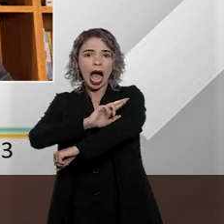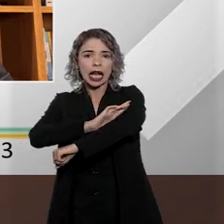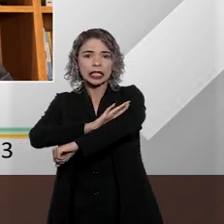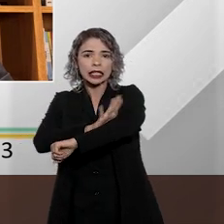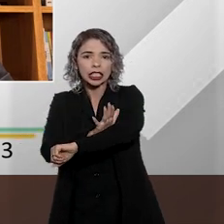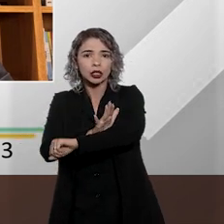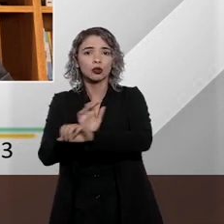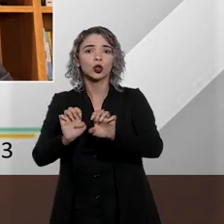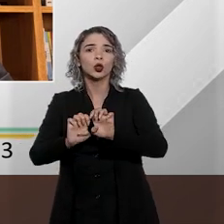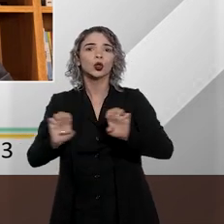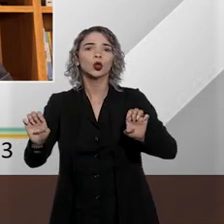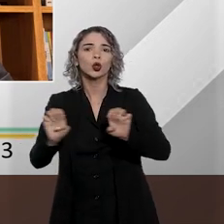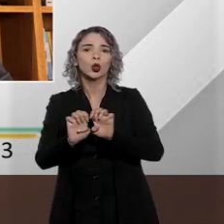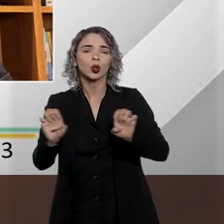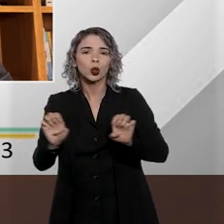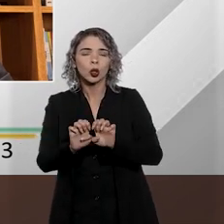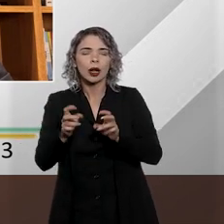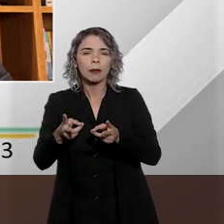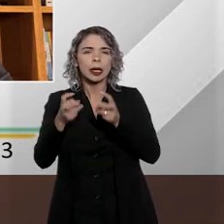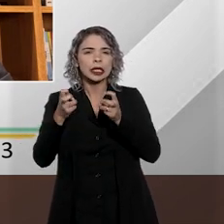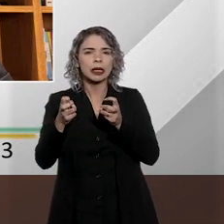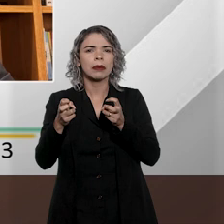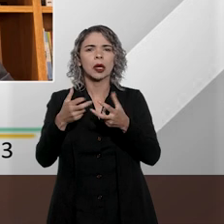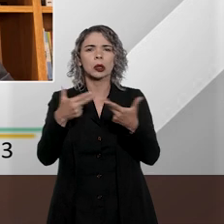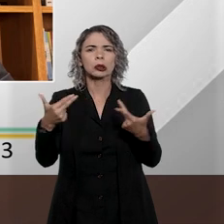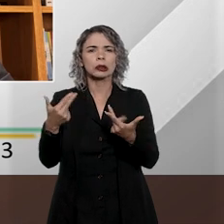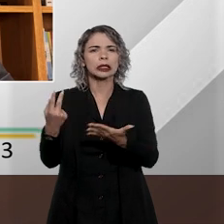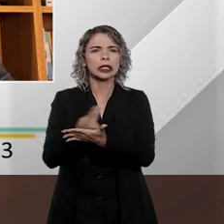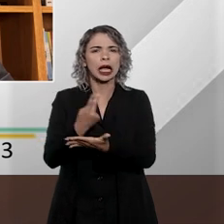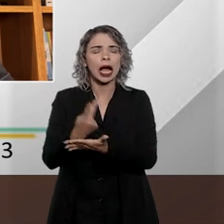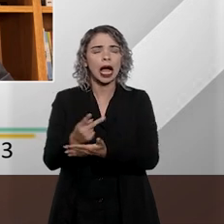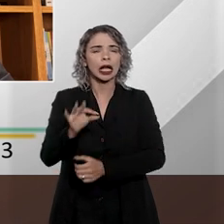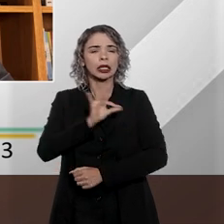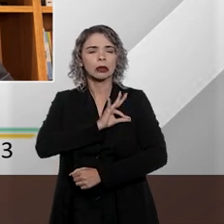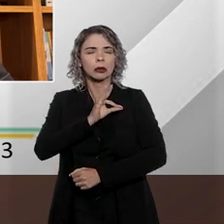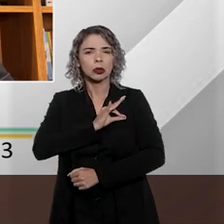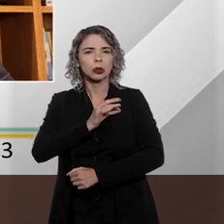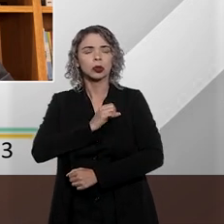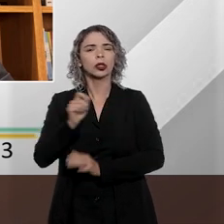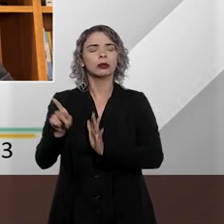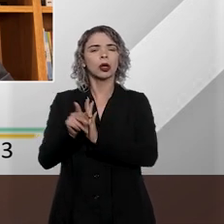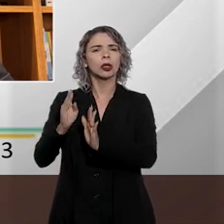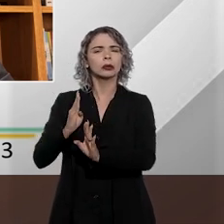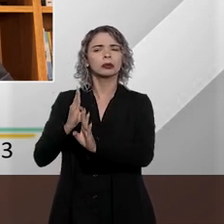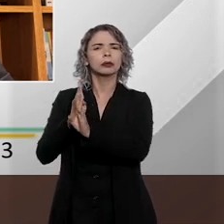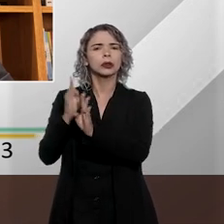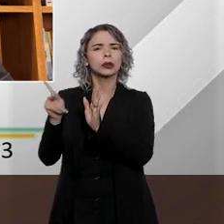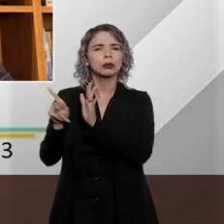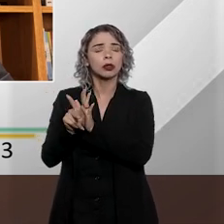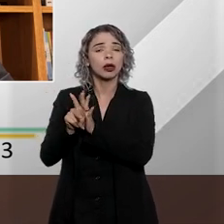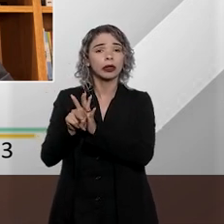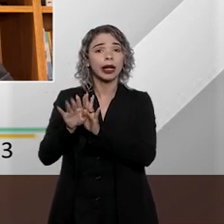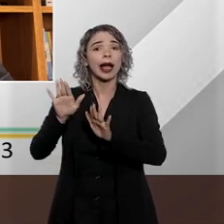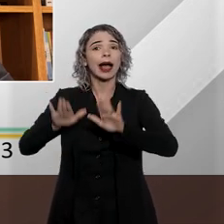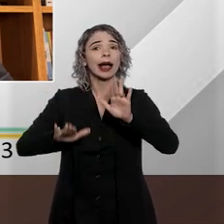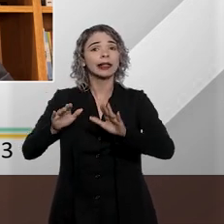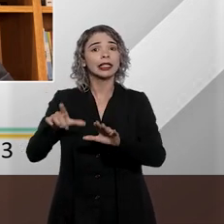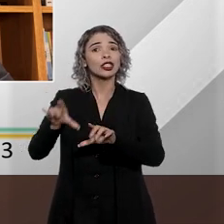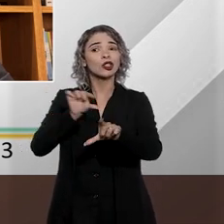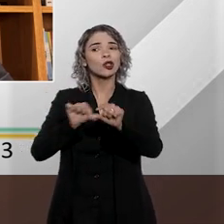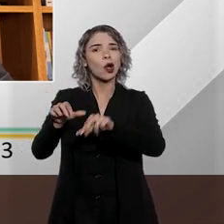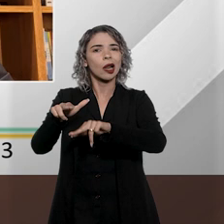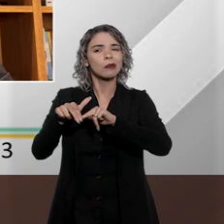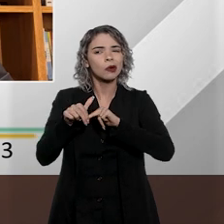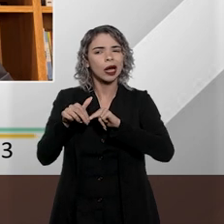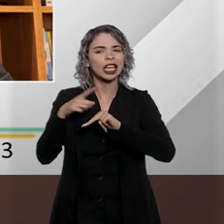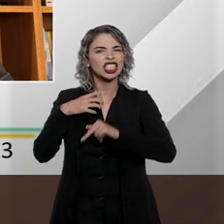estrutural ao verificar ilegalidades na abordagem policial de suspeitos, escolhidos muitas vezes em